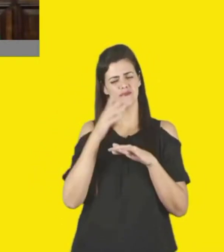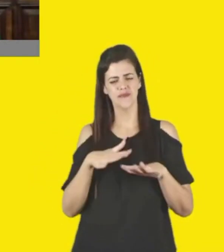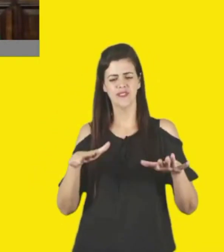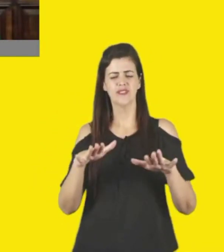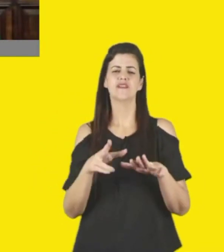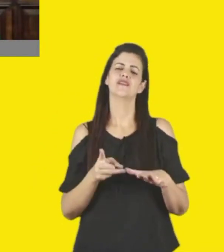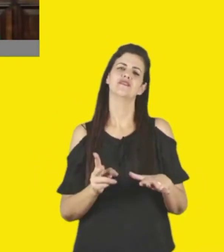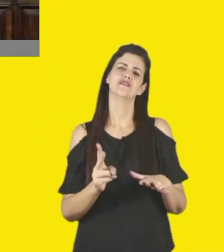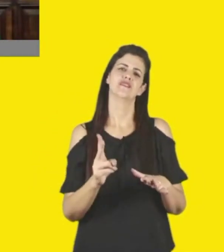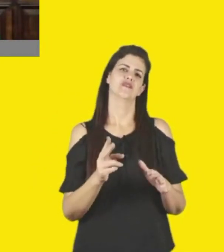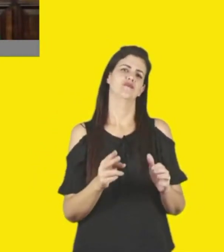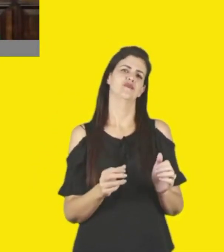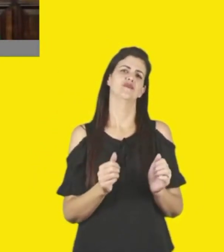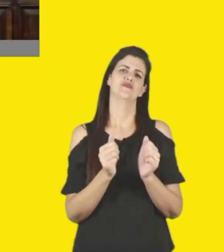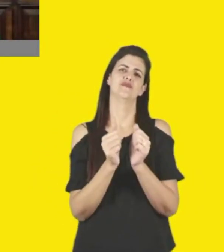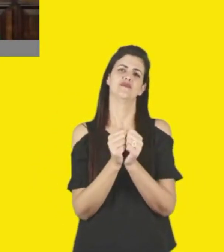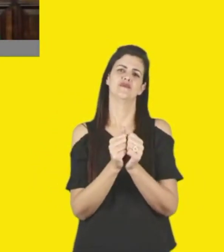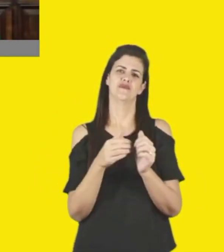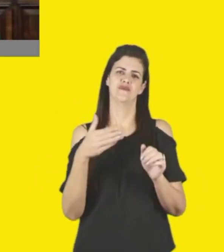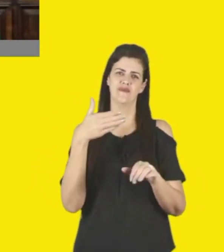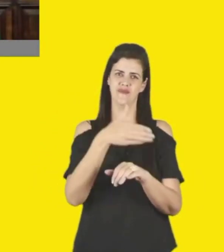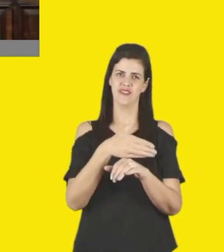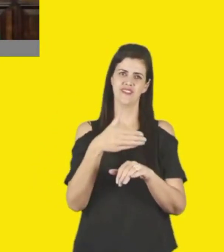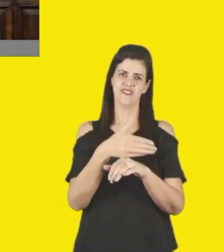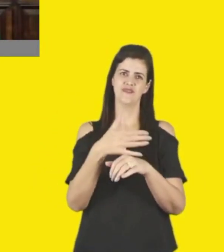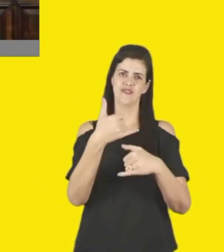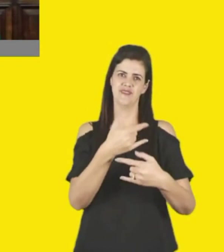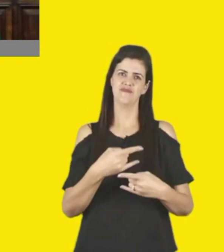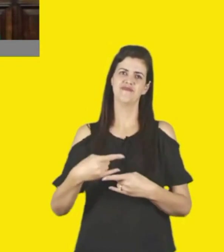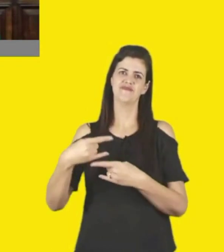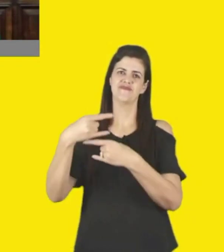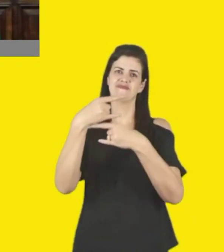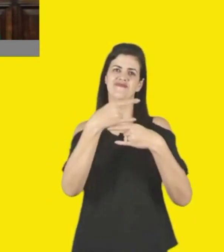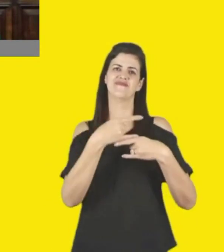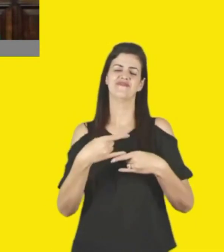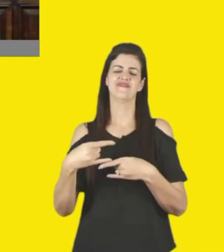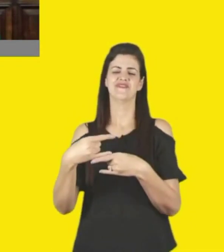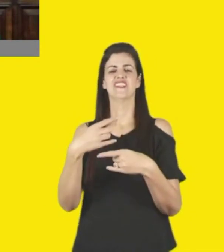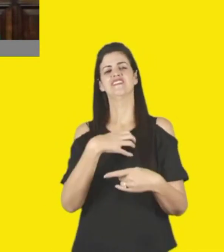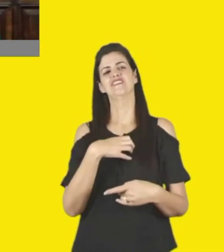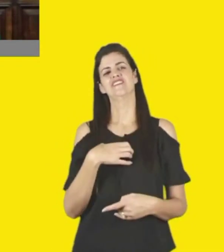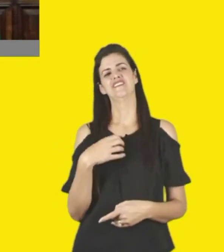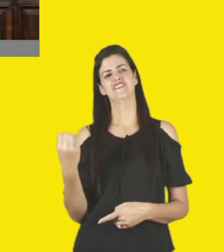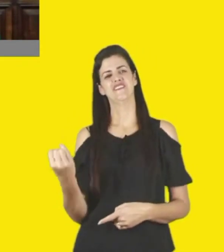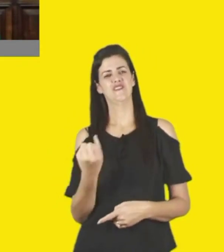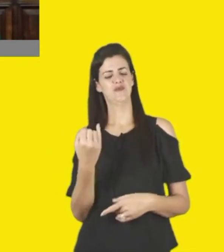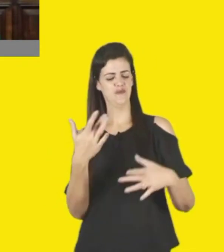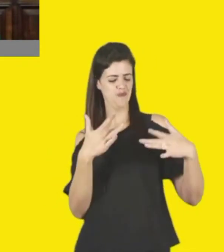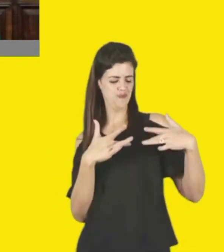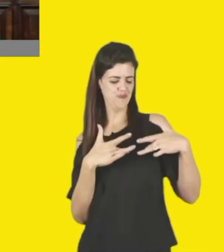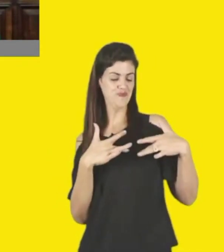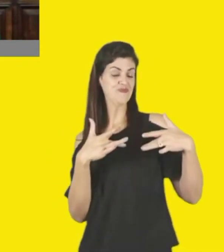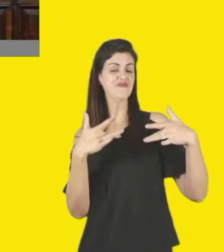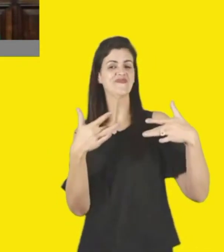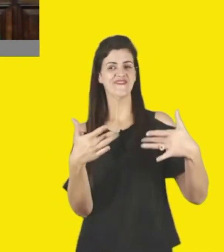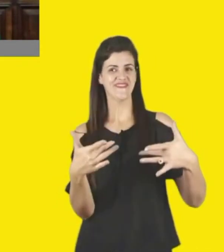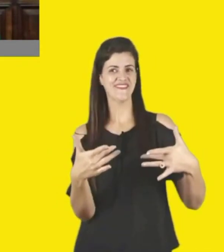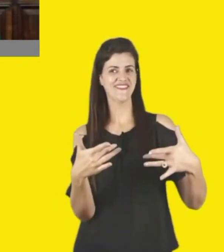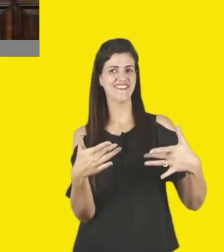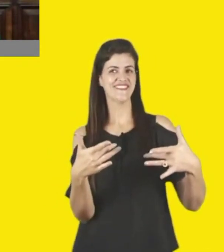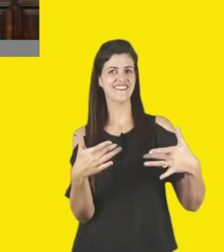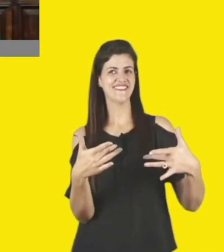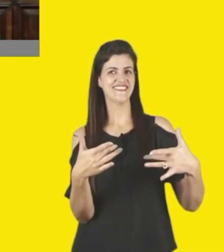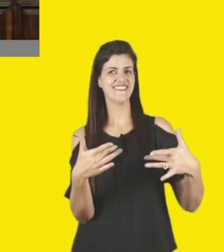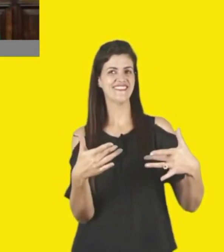participar hoje aqui dessa maneira tão, né, disponível, vamos dizer assim, para o trabalho